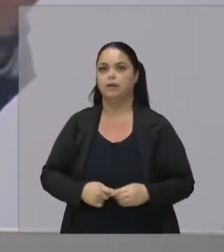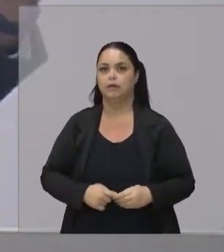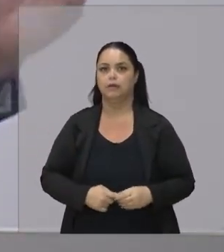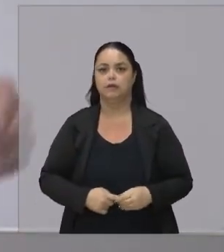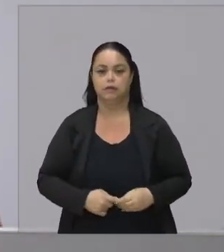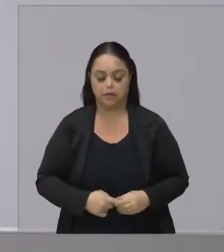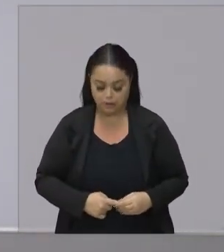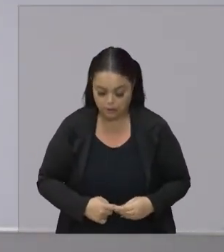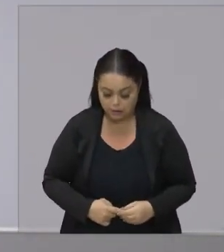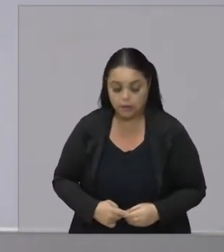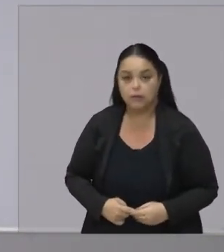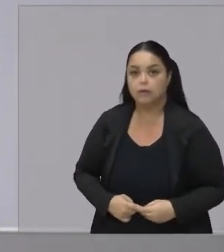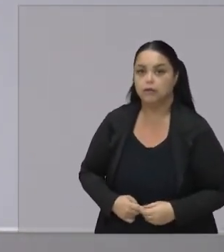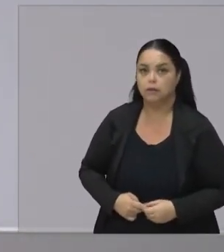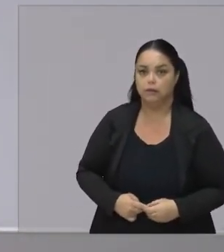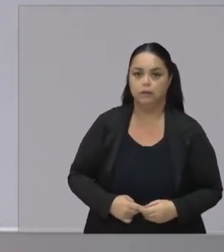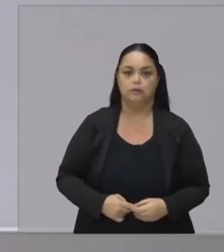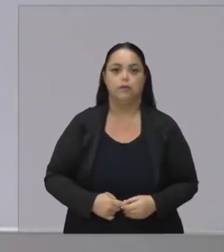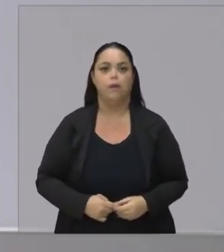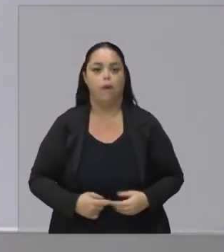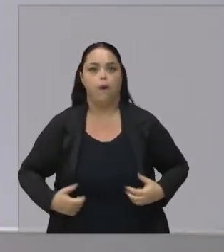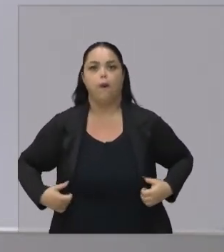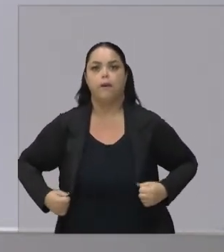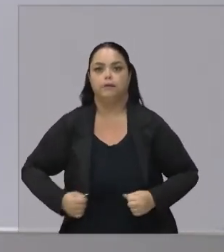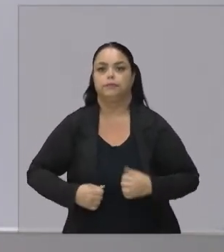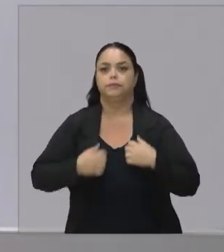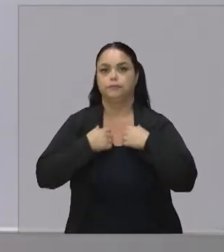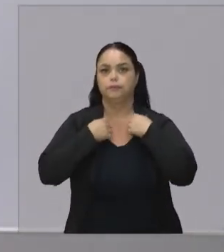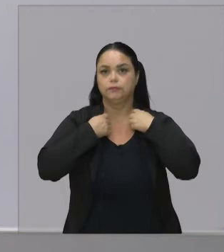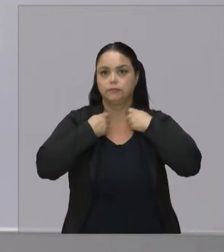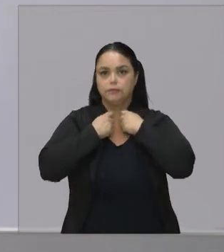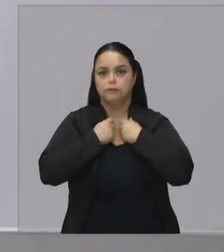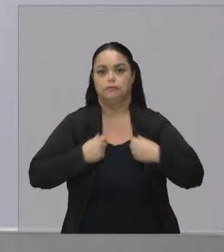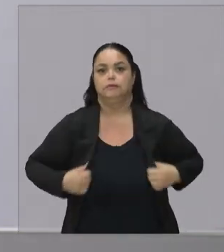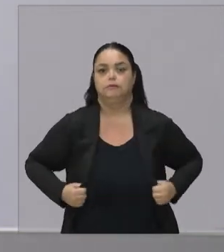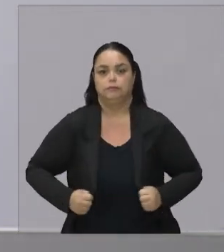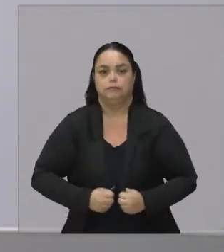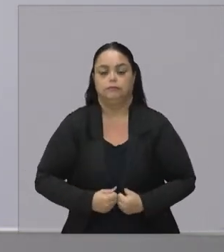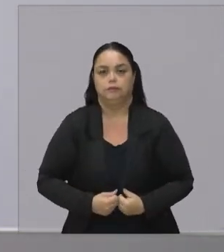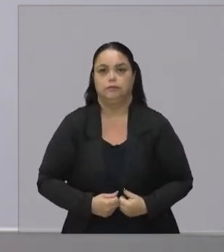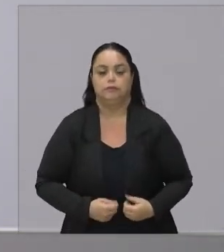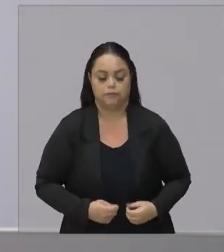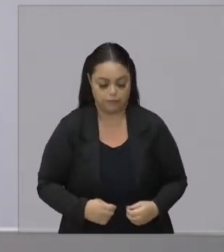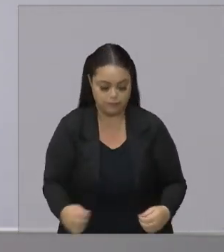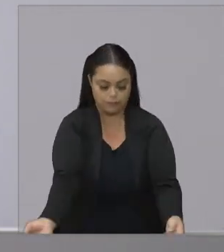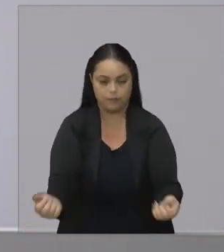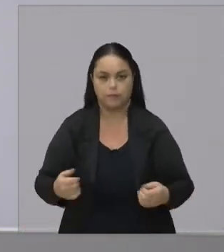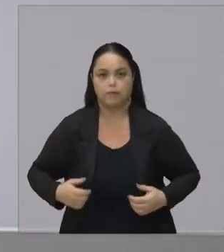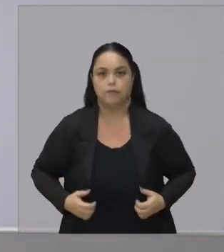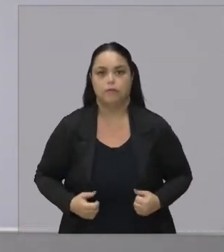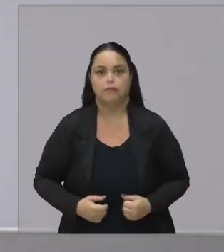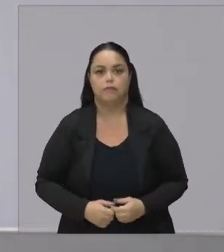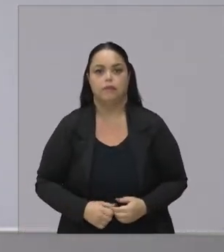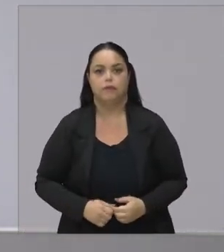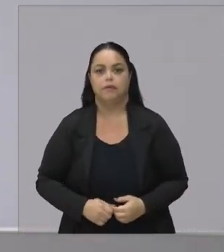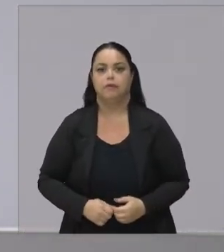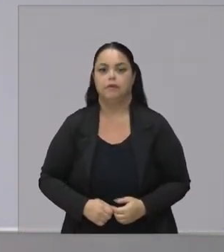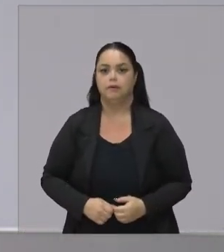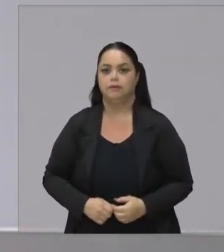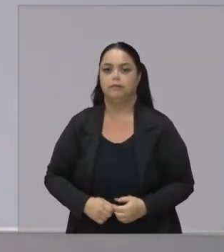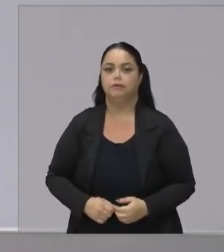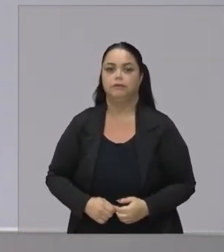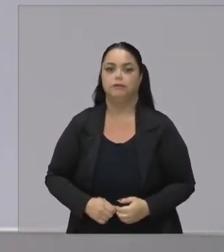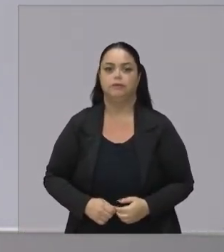encerrar Eu vou passar depois A palavra Pastor Knight Para a gente Encerrar Então vamos Ouvi-los Vamos cantar então Uma